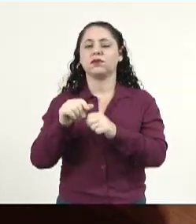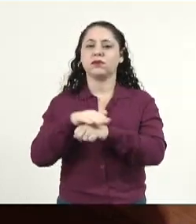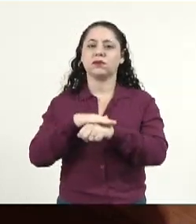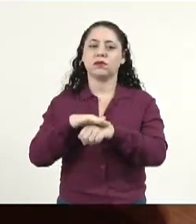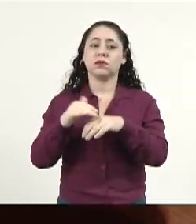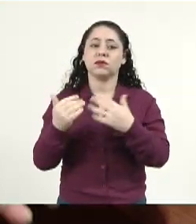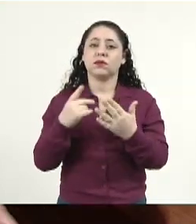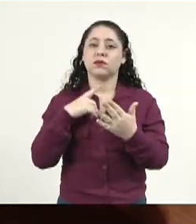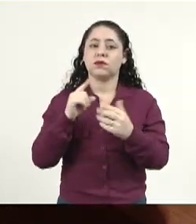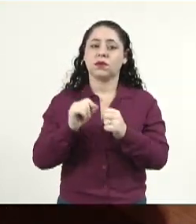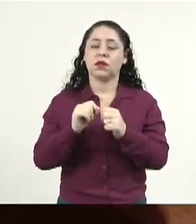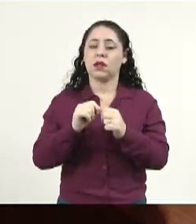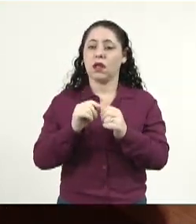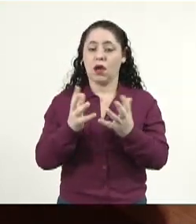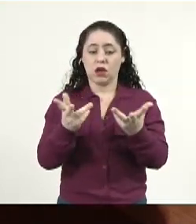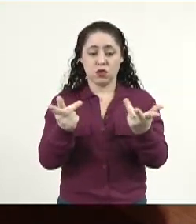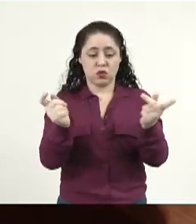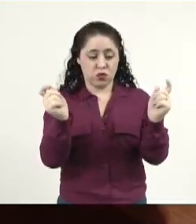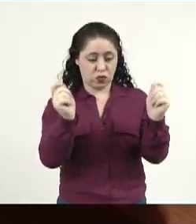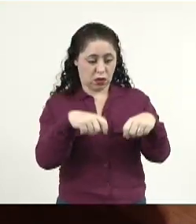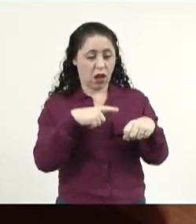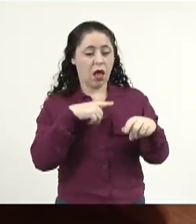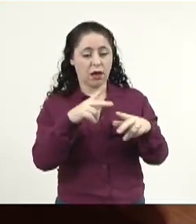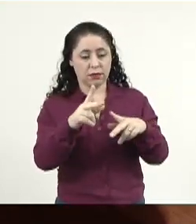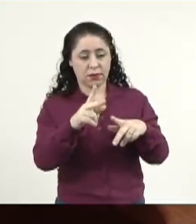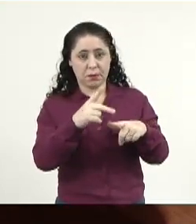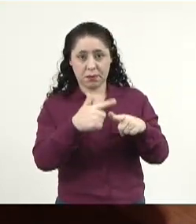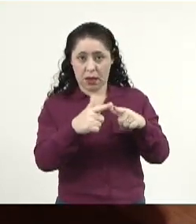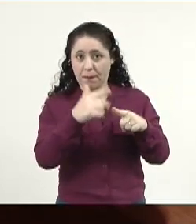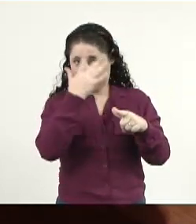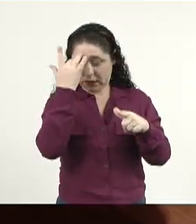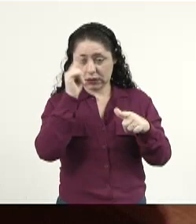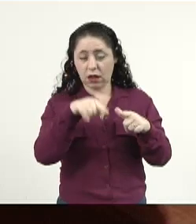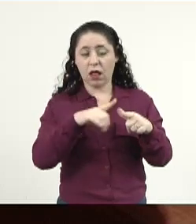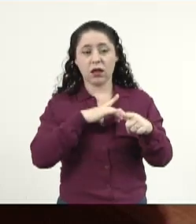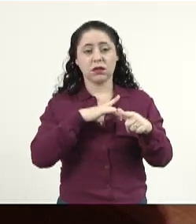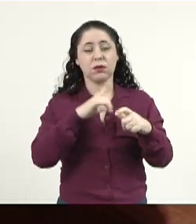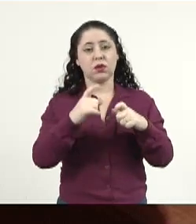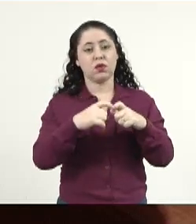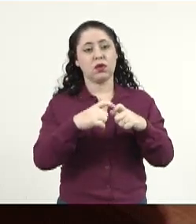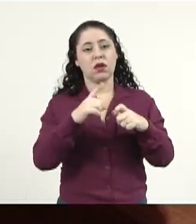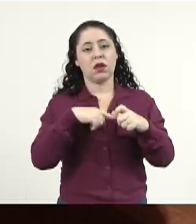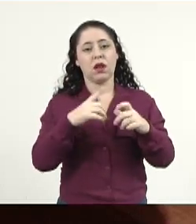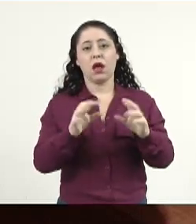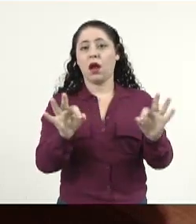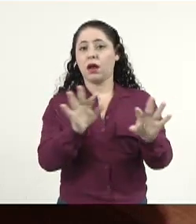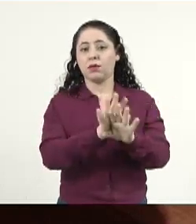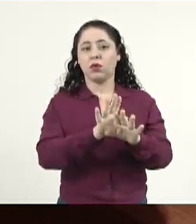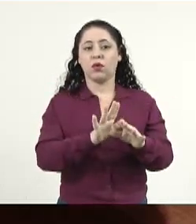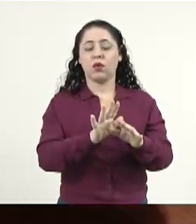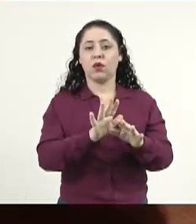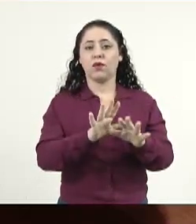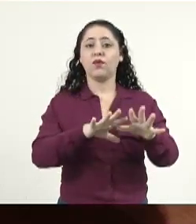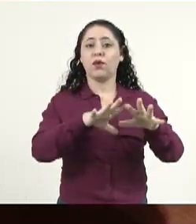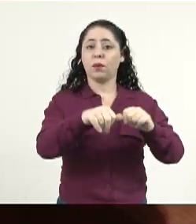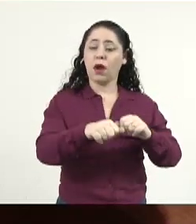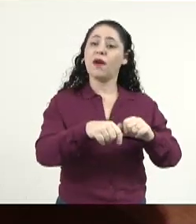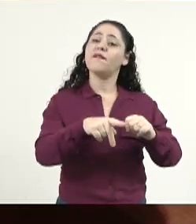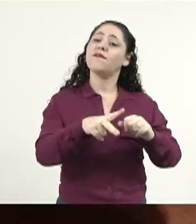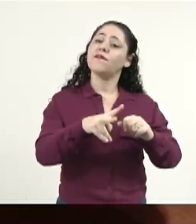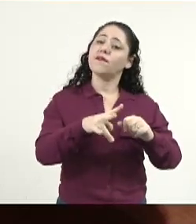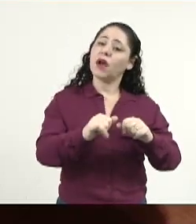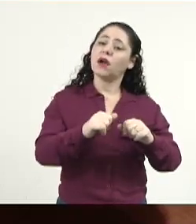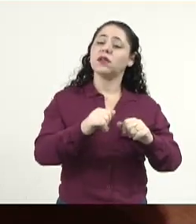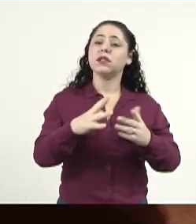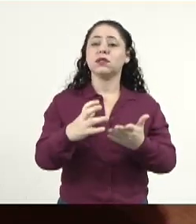você qualifica uma pessoa, prepara uma pessoa que ela, ainda mais num curso de medicina, ela acabou de formar, ela vai tocar a vida dela e